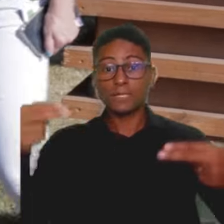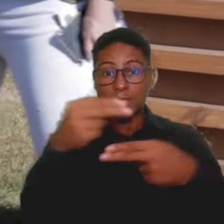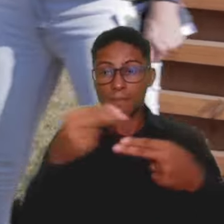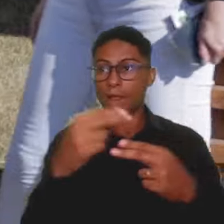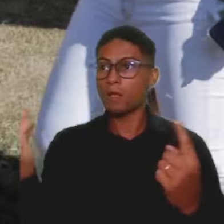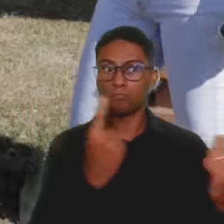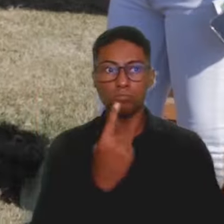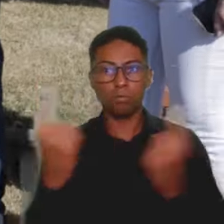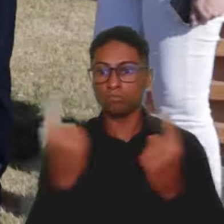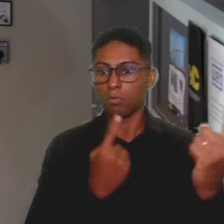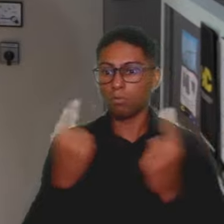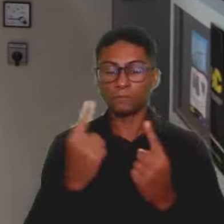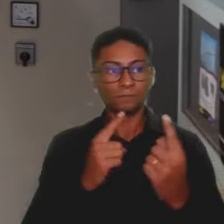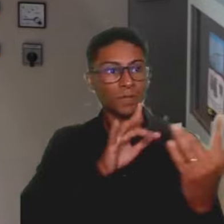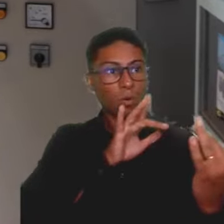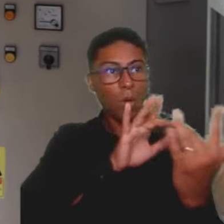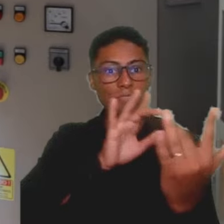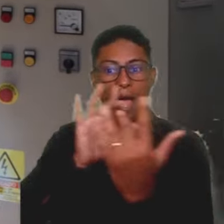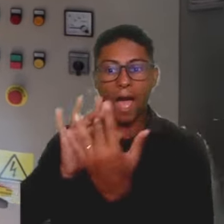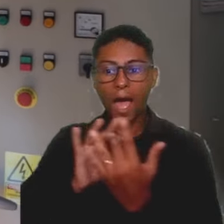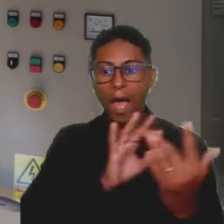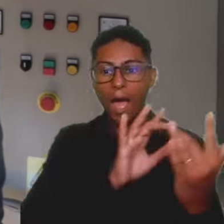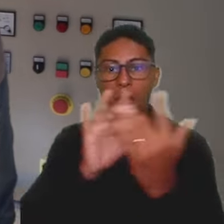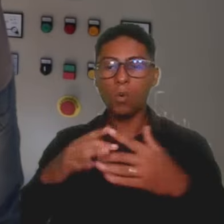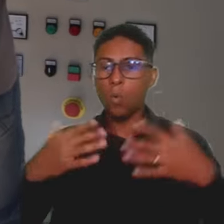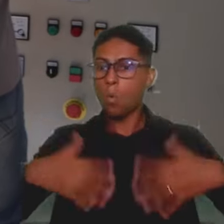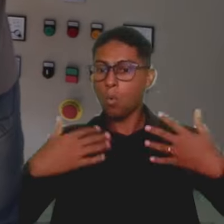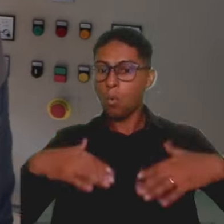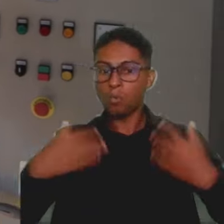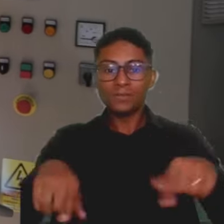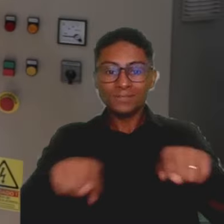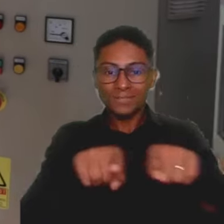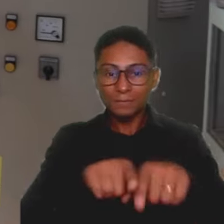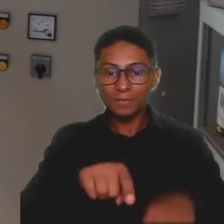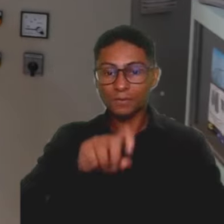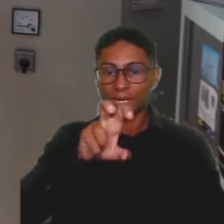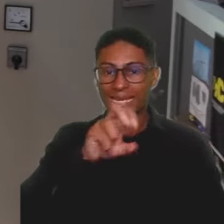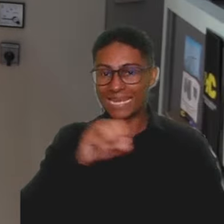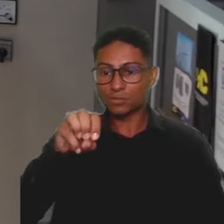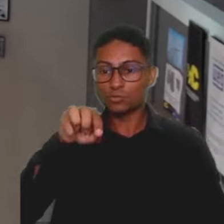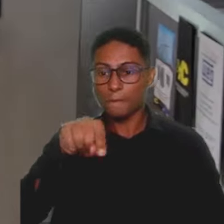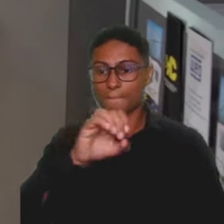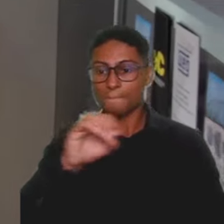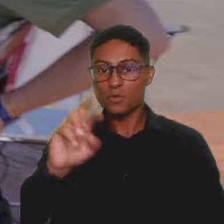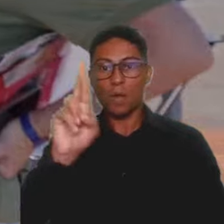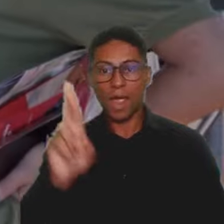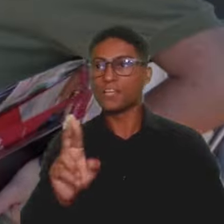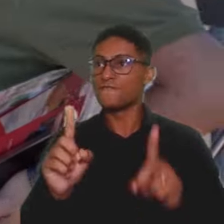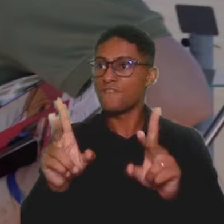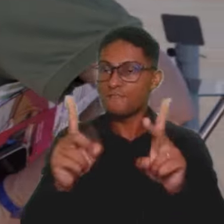de 5 mil contatos comerciais, fizeram muito networking e geraram aproximadamente 500 mil reais em vendas durante o evento.